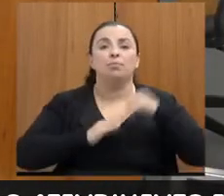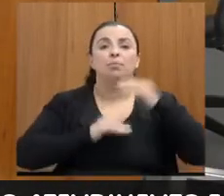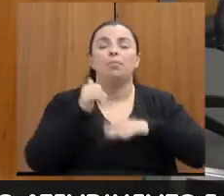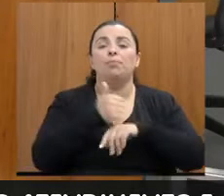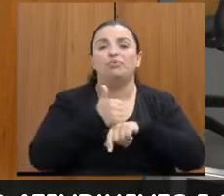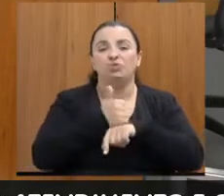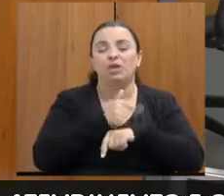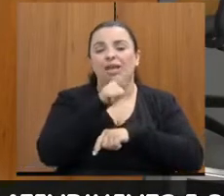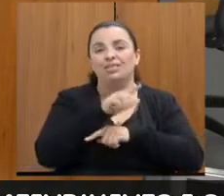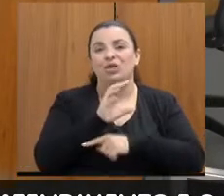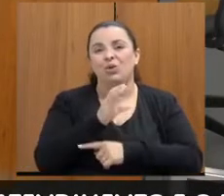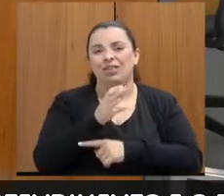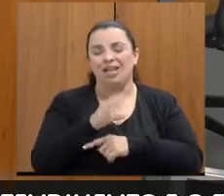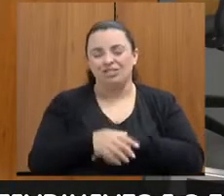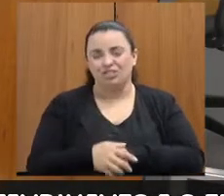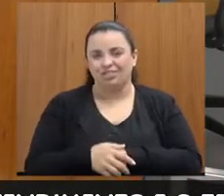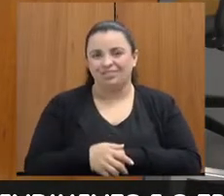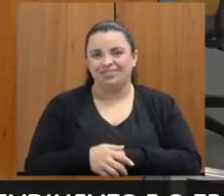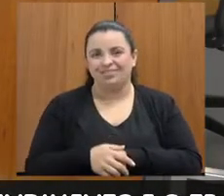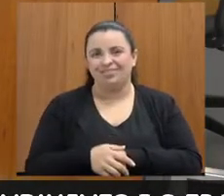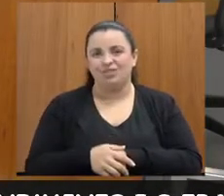Vou perguntar para todas.